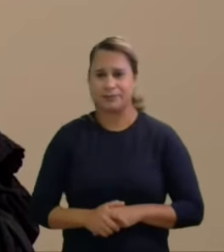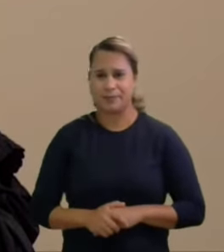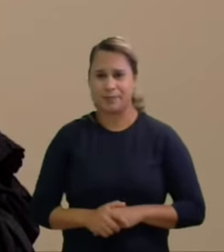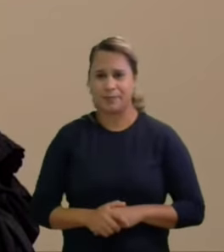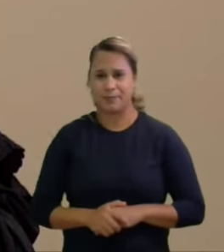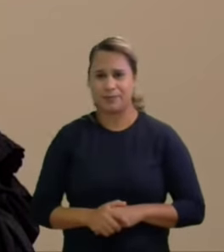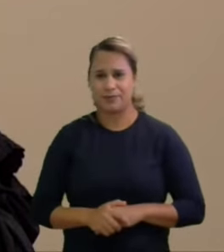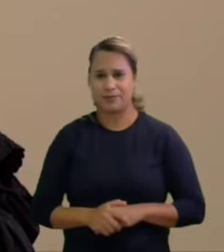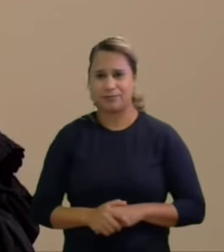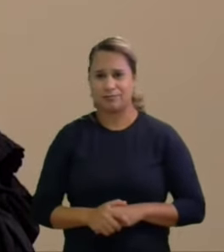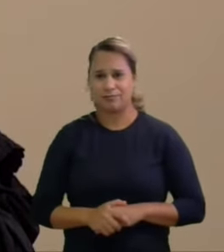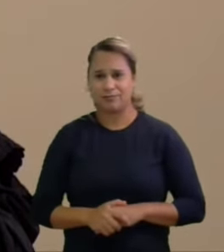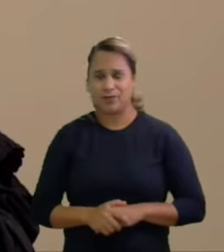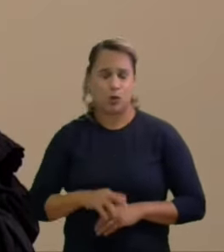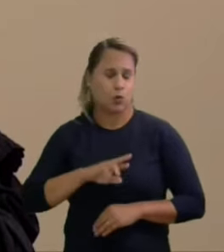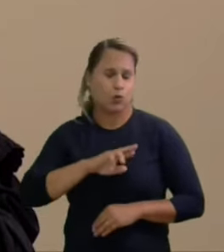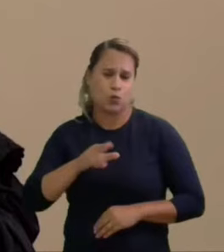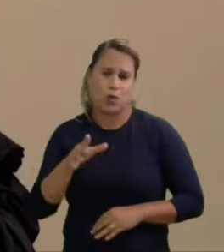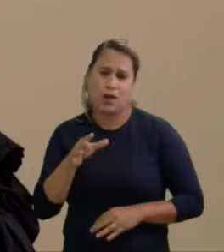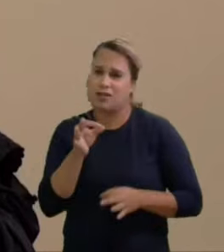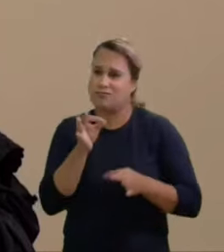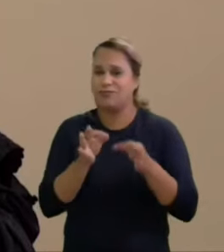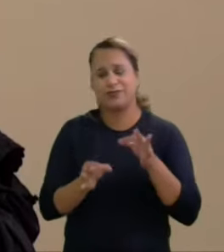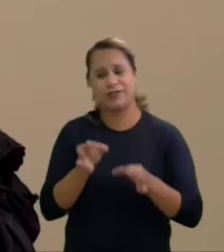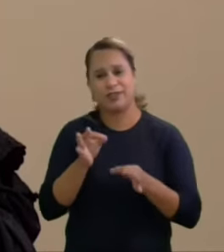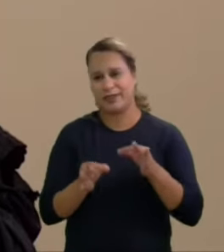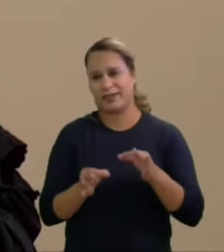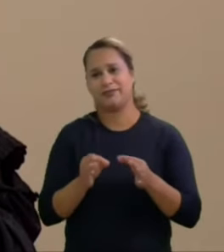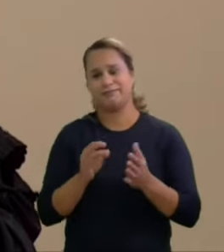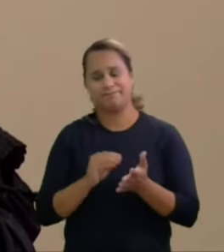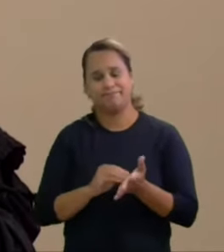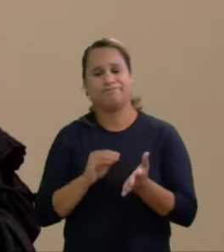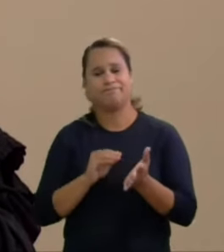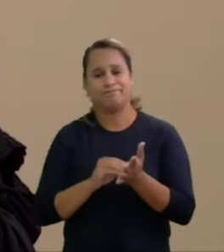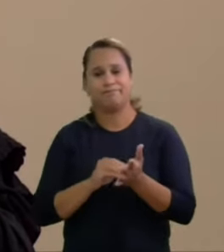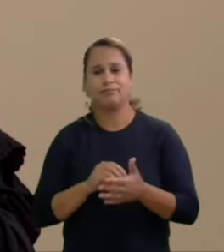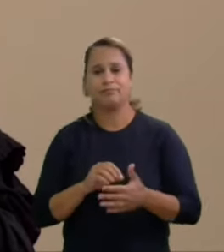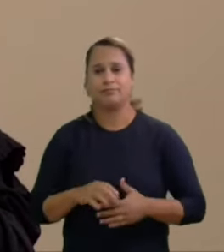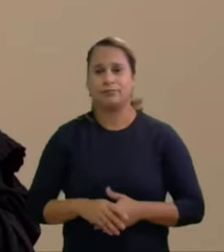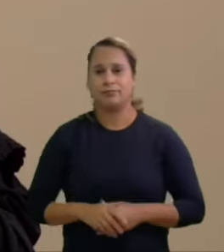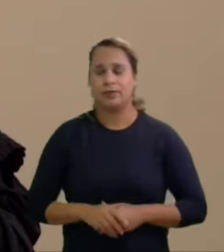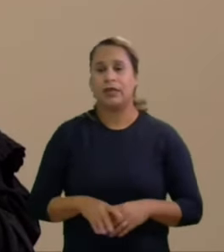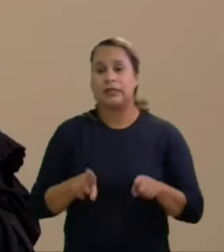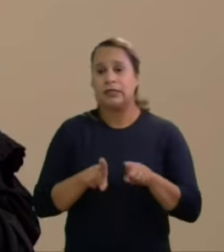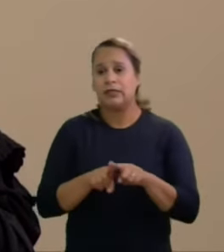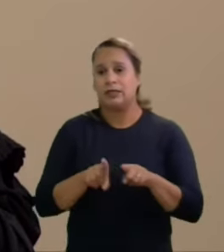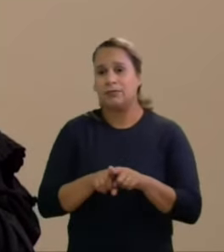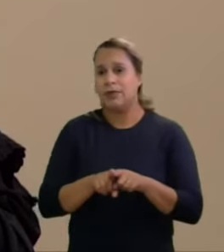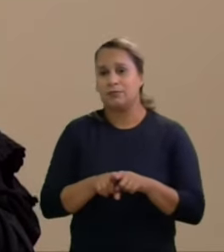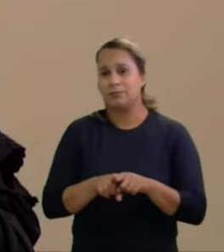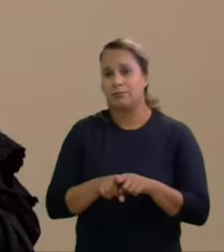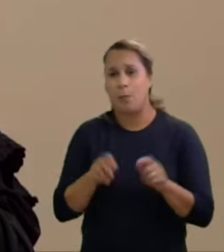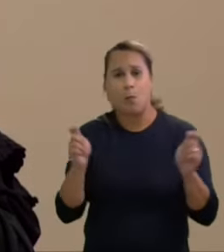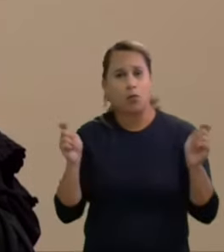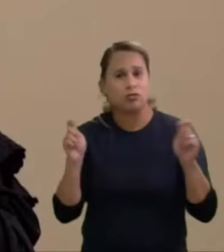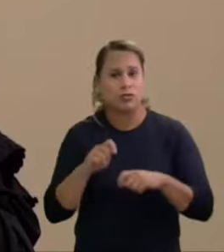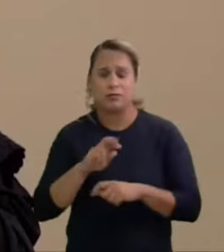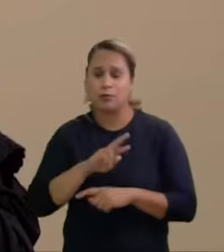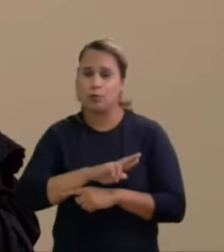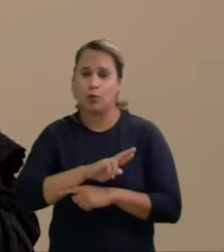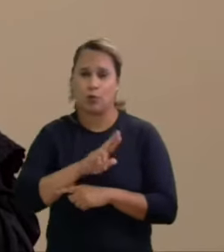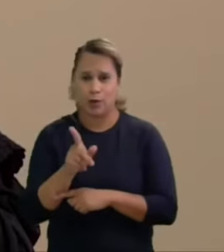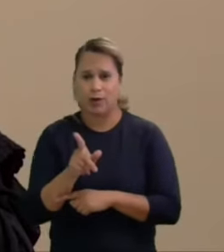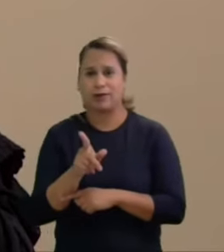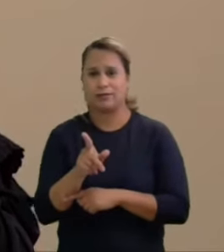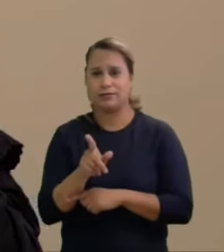justificada por essa pré-candidatura e a presidência e também não seria possível separar as plateias que simpatizam das